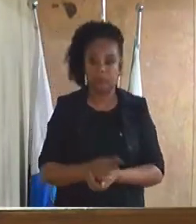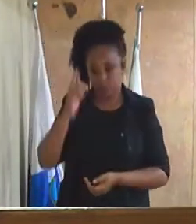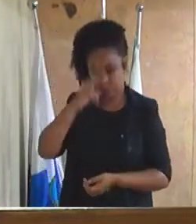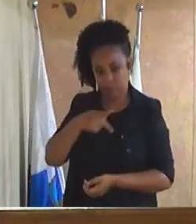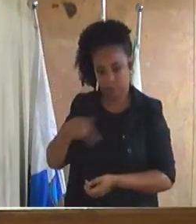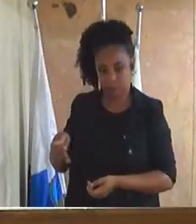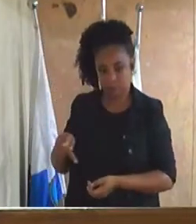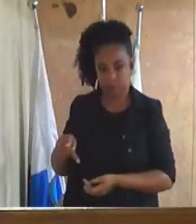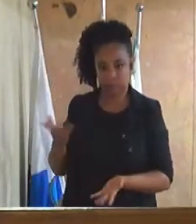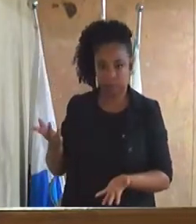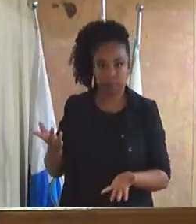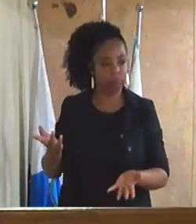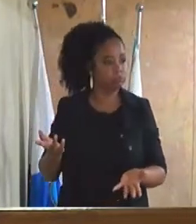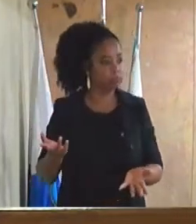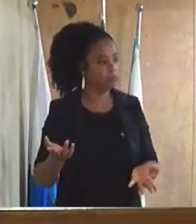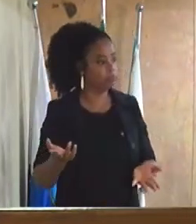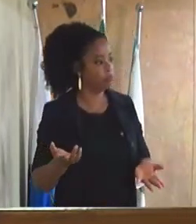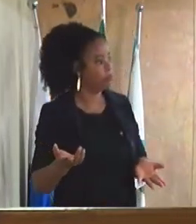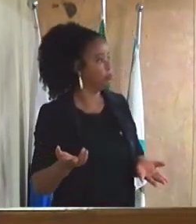Alô.